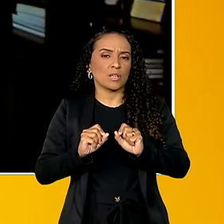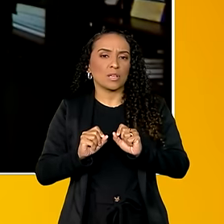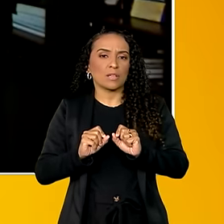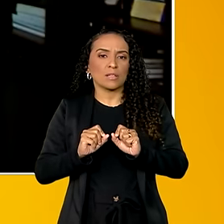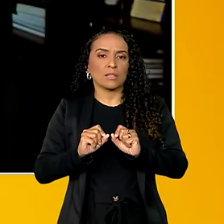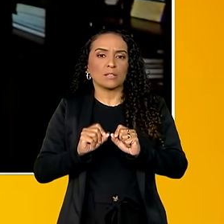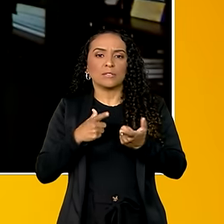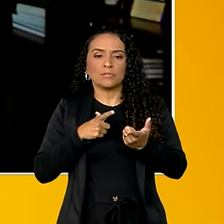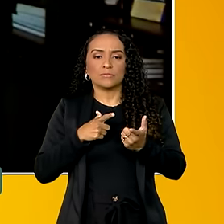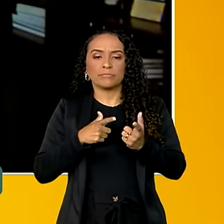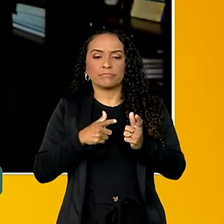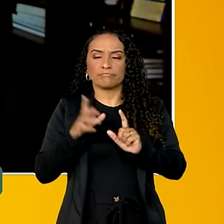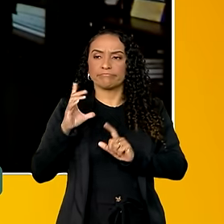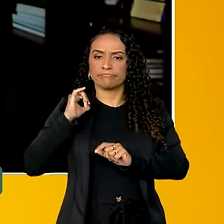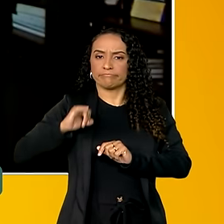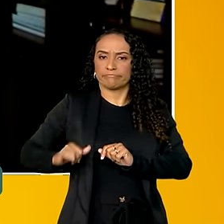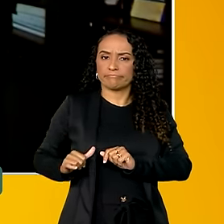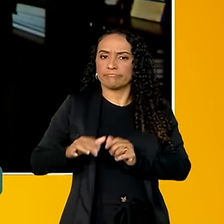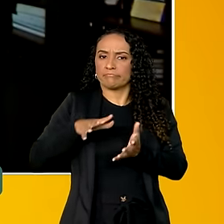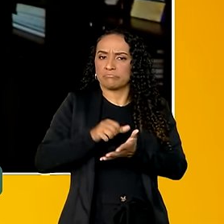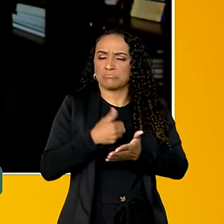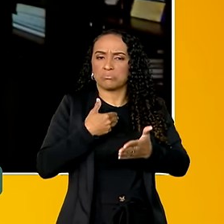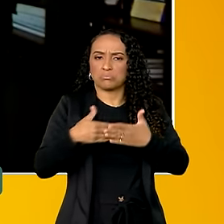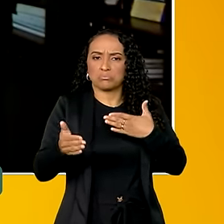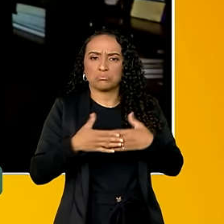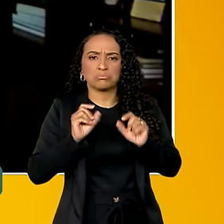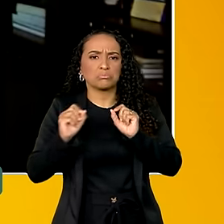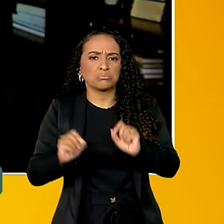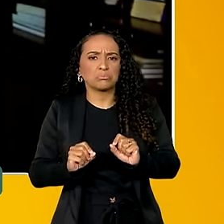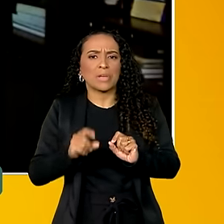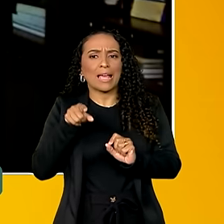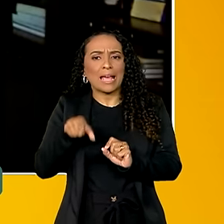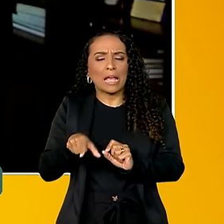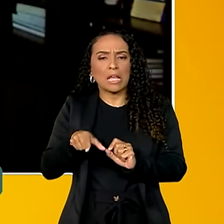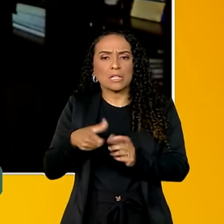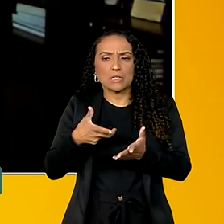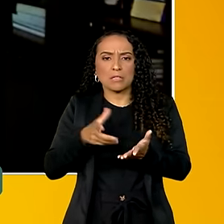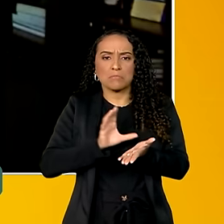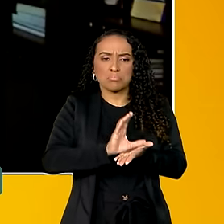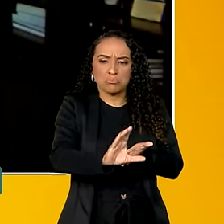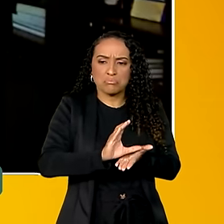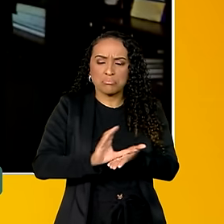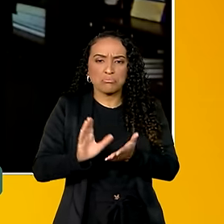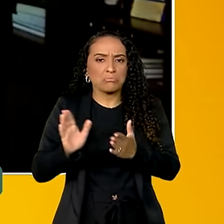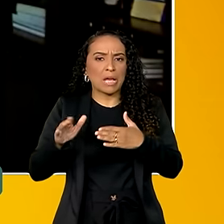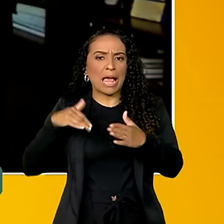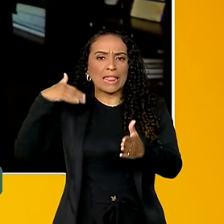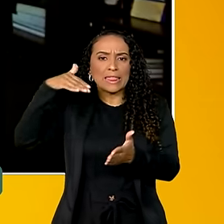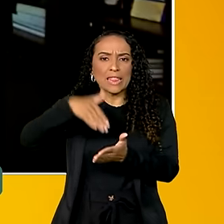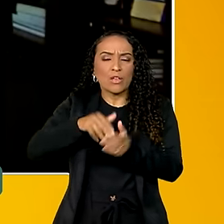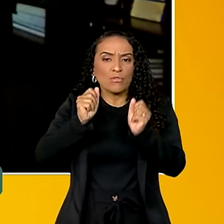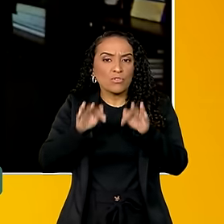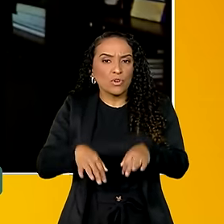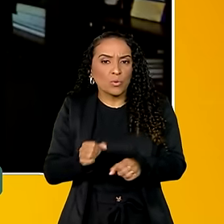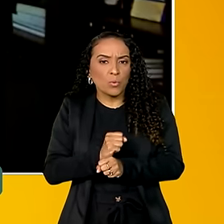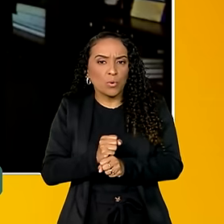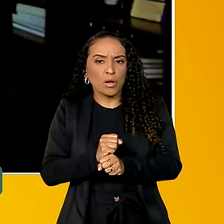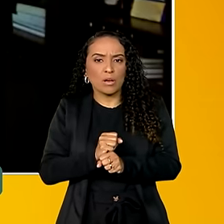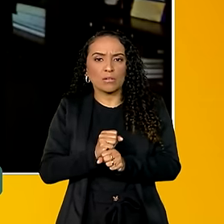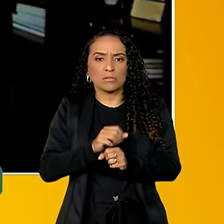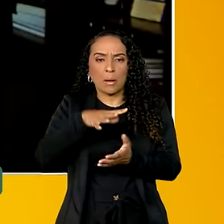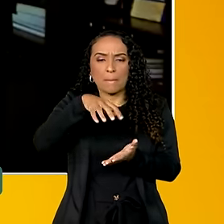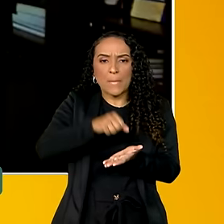aplicam para essas bolsas independentemente. São eles que aplicam e têm até o final do ano para submeterem suas